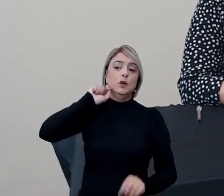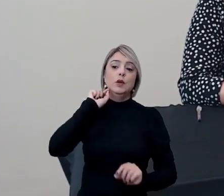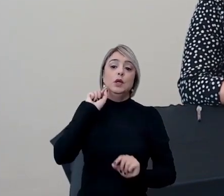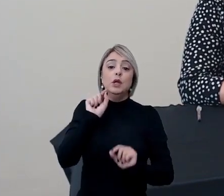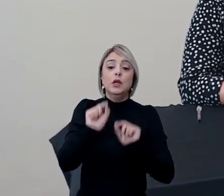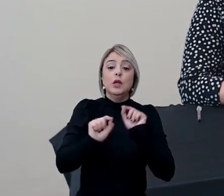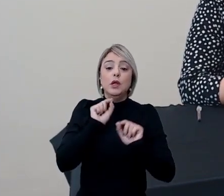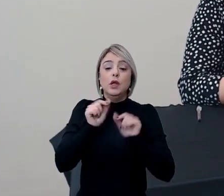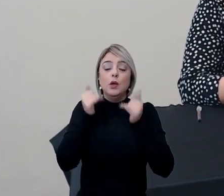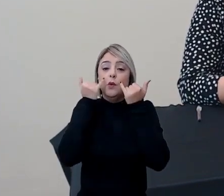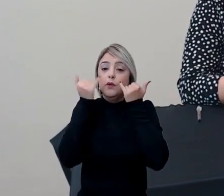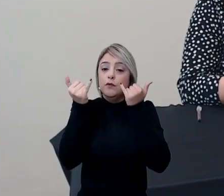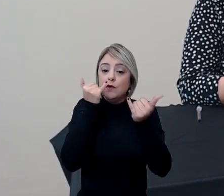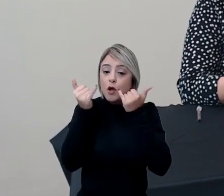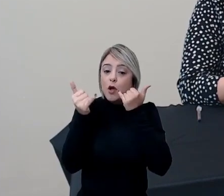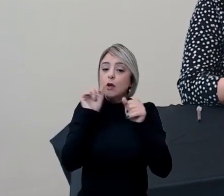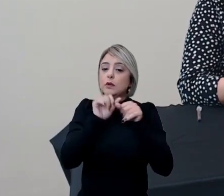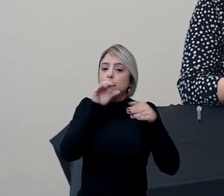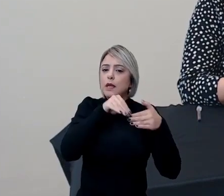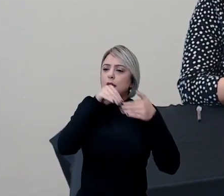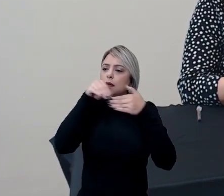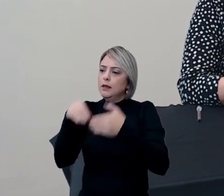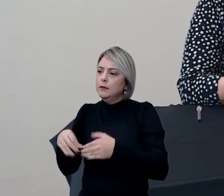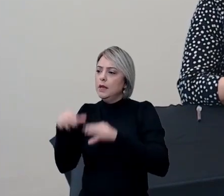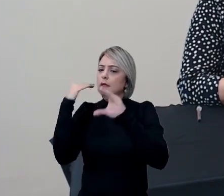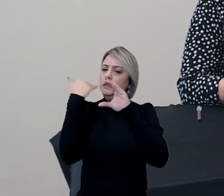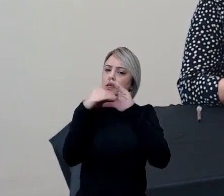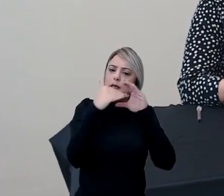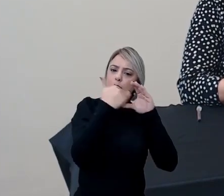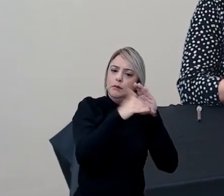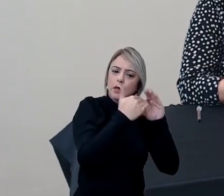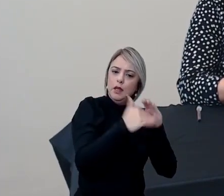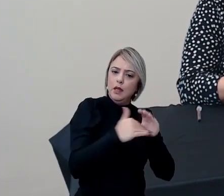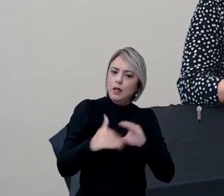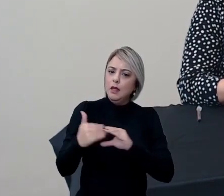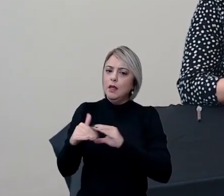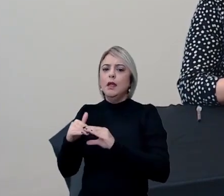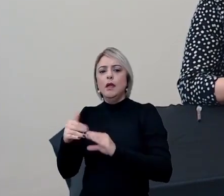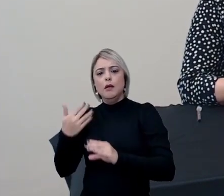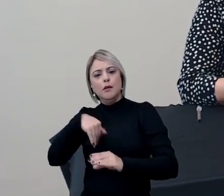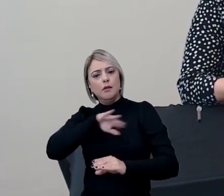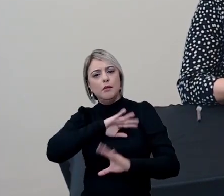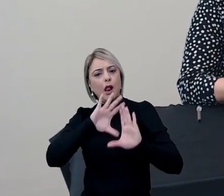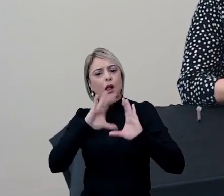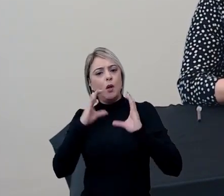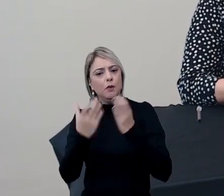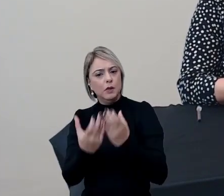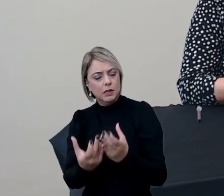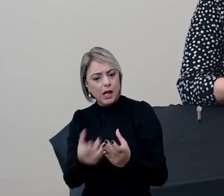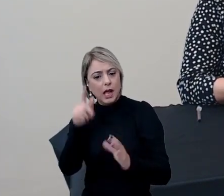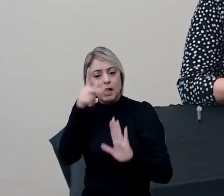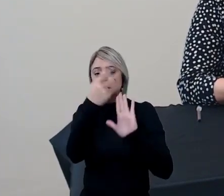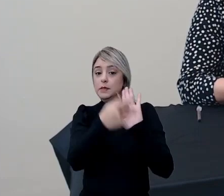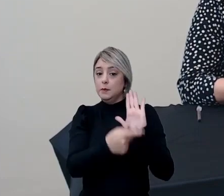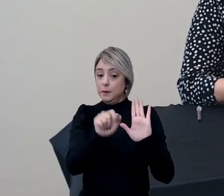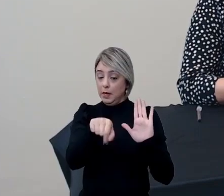que, junto com o informe, também foi encaminhado por e-mail para a nossa comunidade. Esse plano